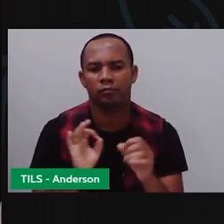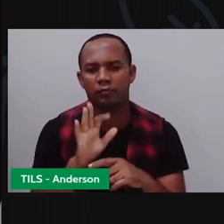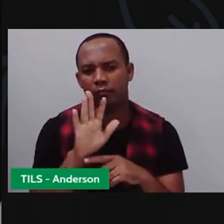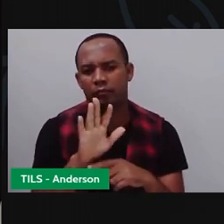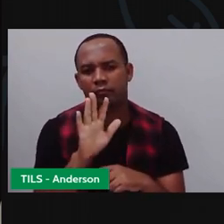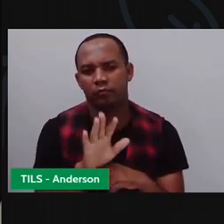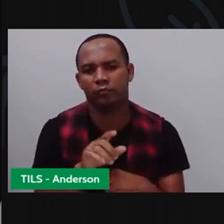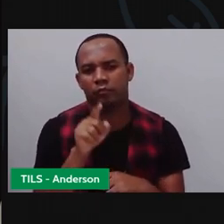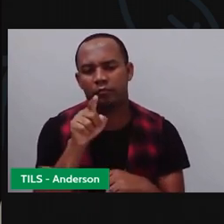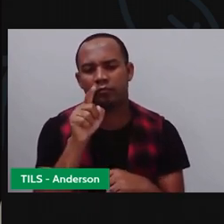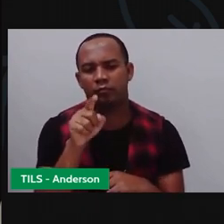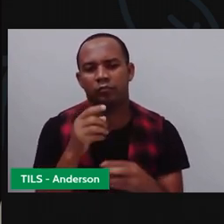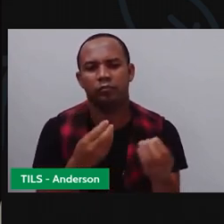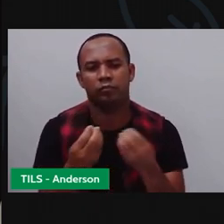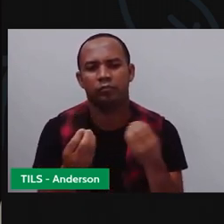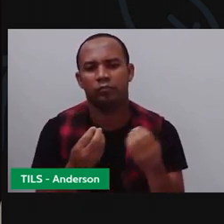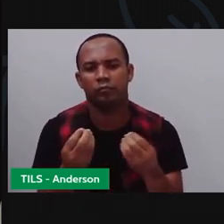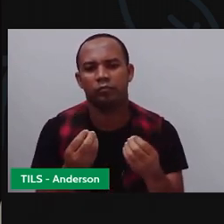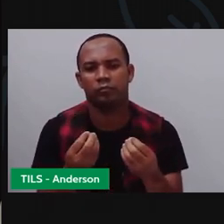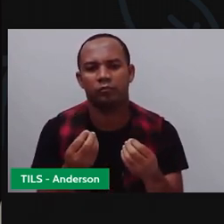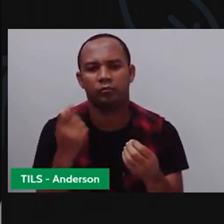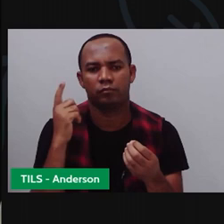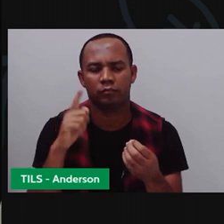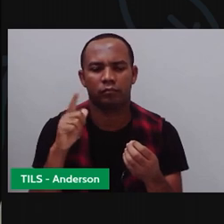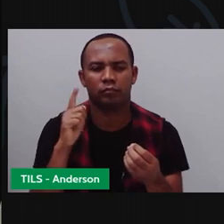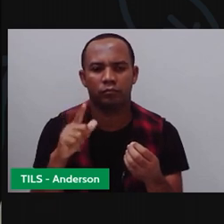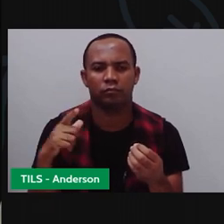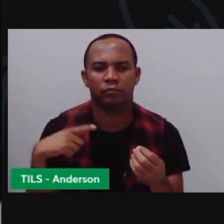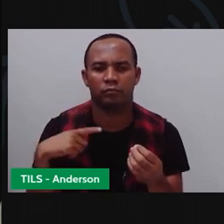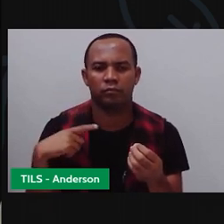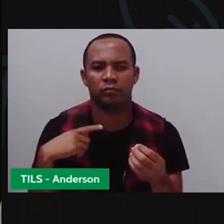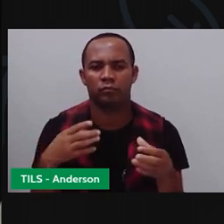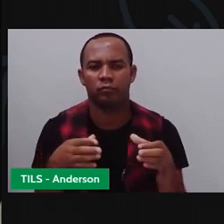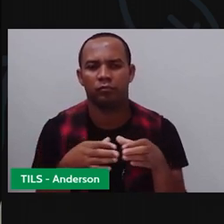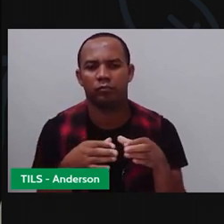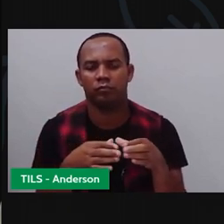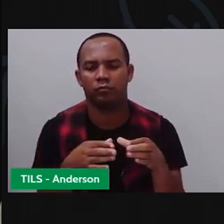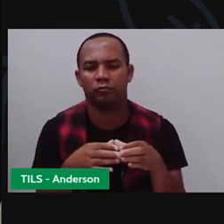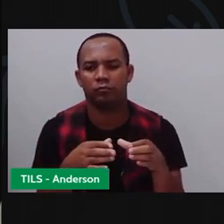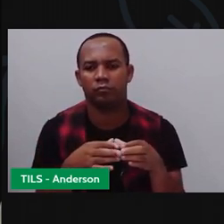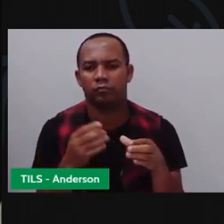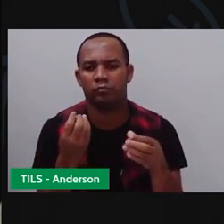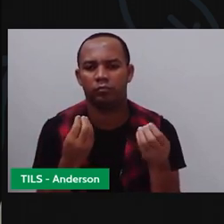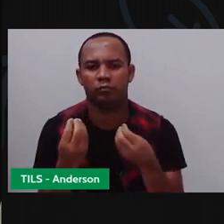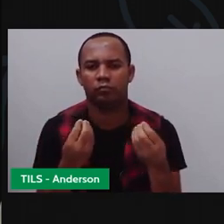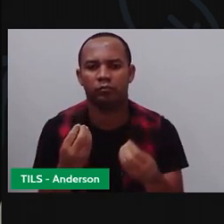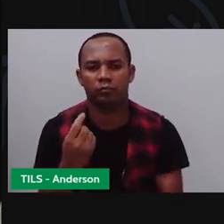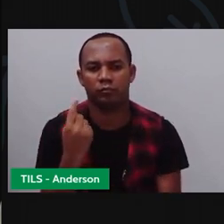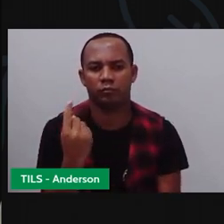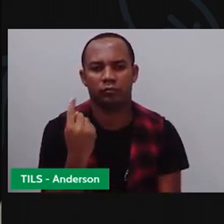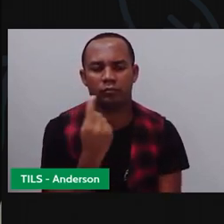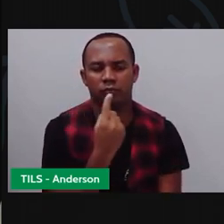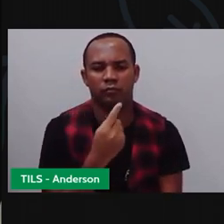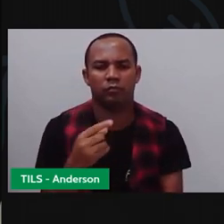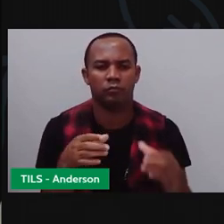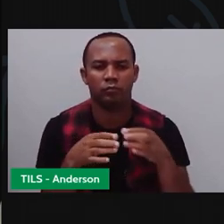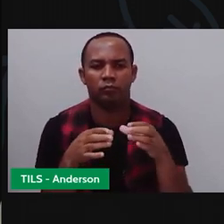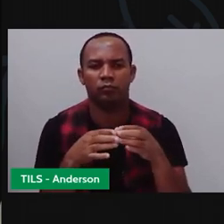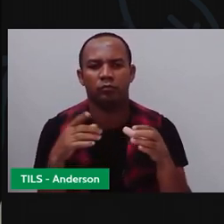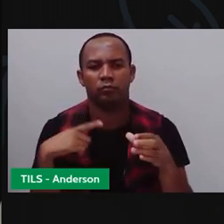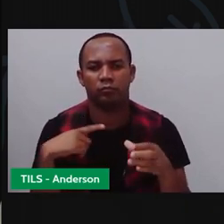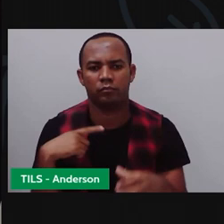vocês na resolução. São quatro grupos. Não é isso? Então, cada grupo desse tem o quê?